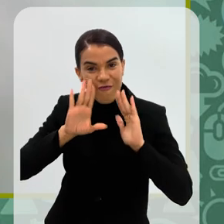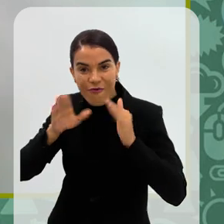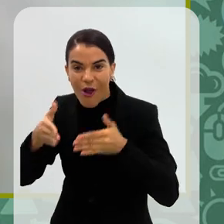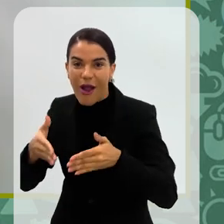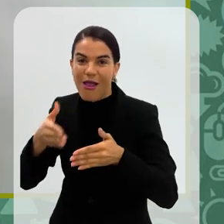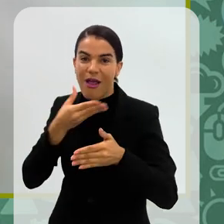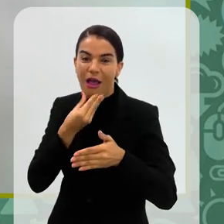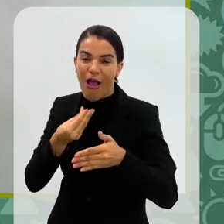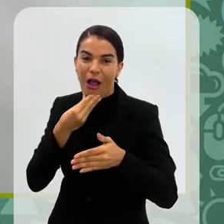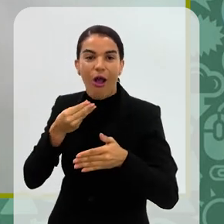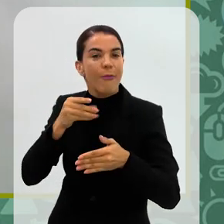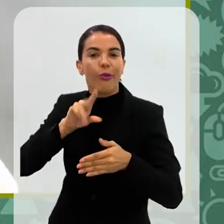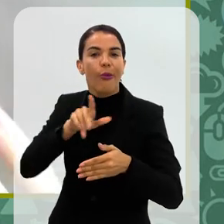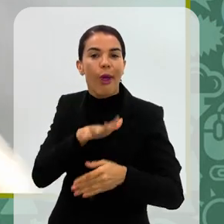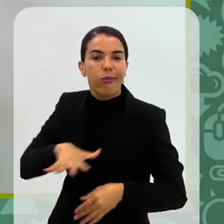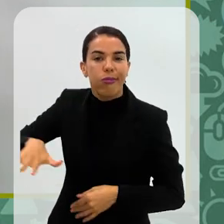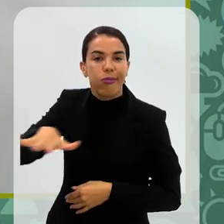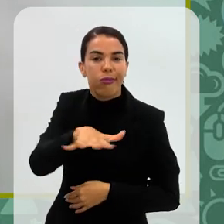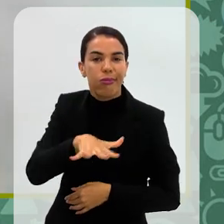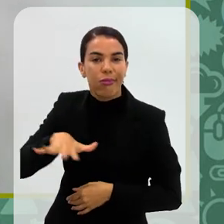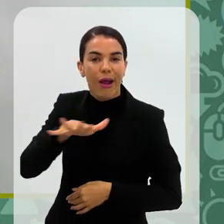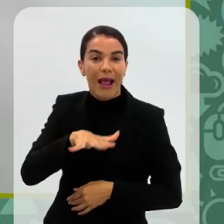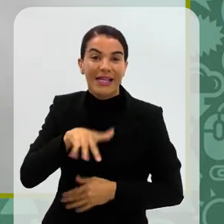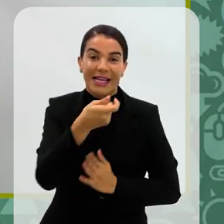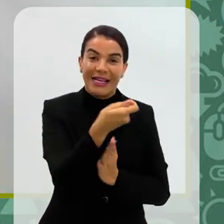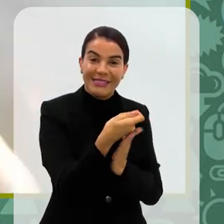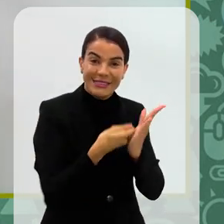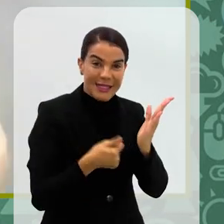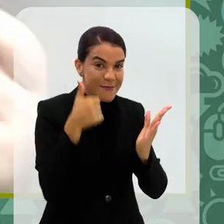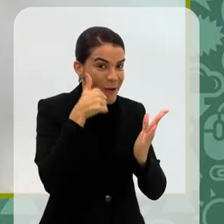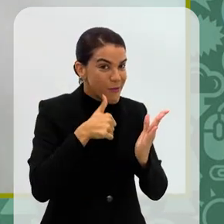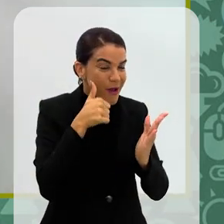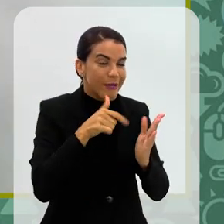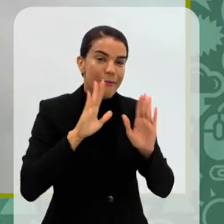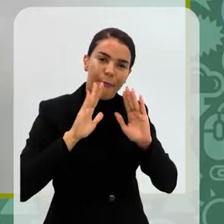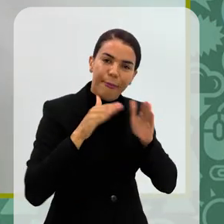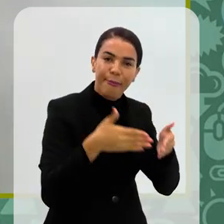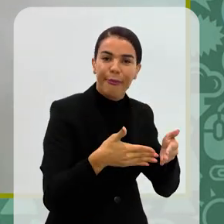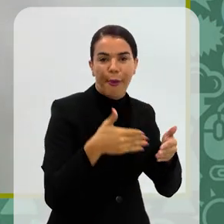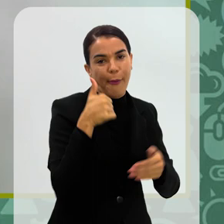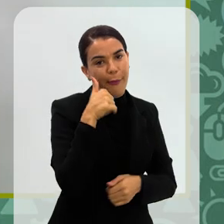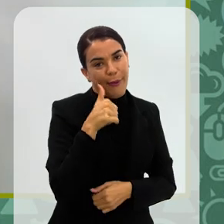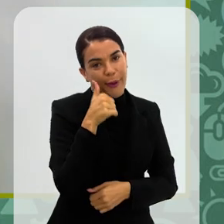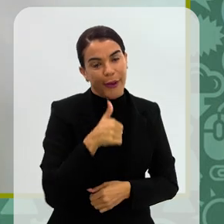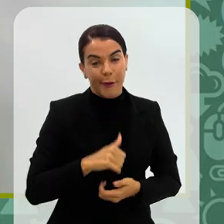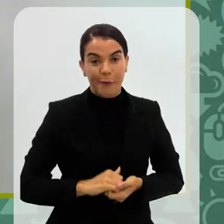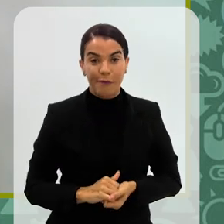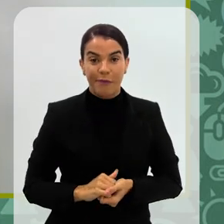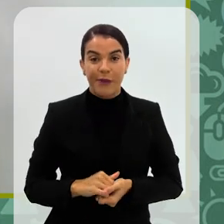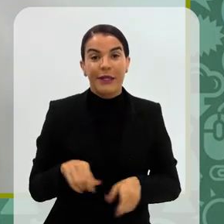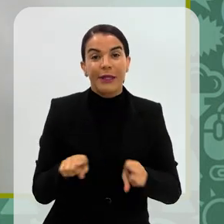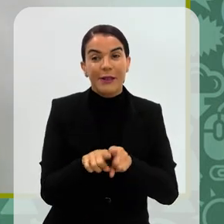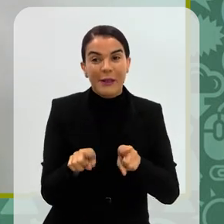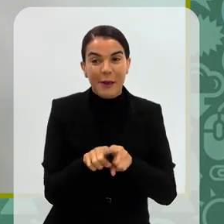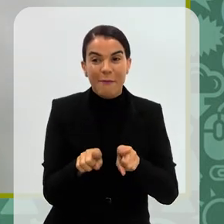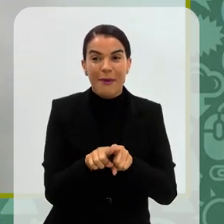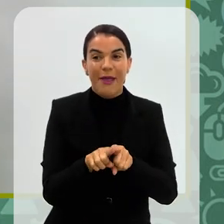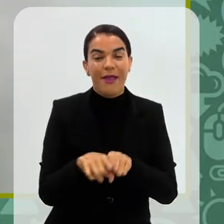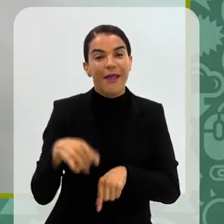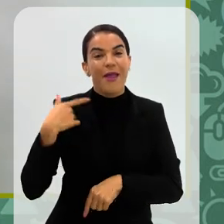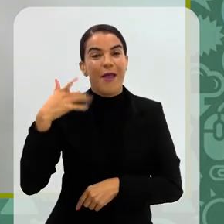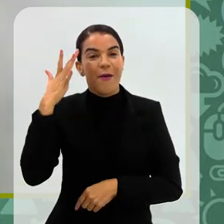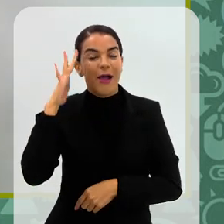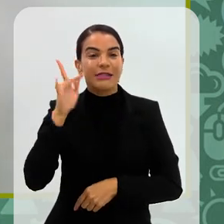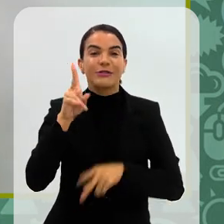homens não é universal, e a literatura escrita por mulheres é apenas para o público feminino, isso seria com certeza um grande avanço. Até, acho que tem a Carla